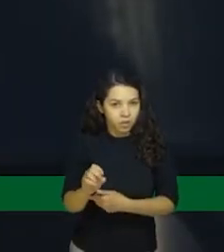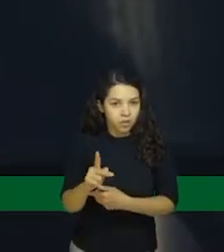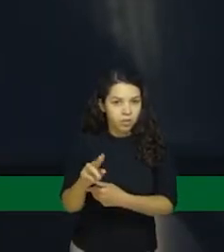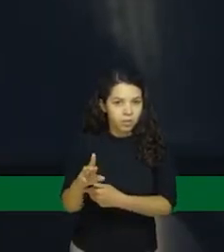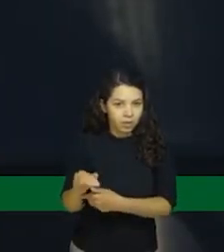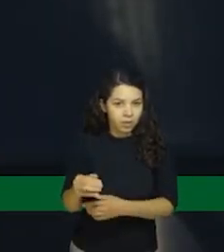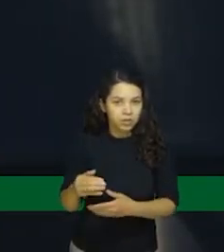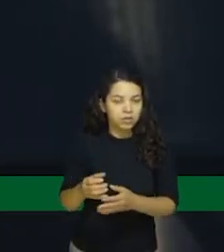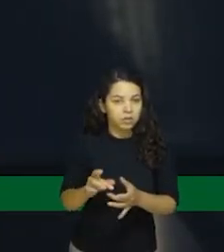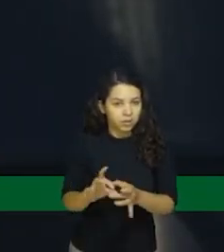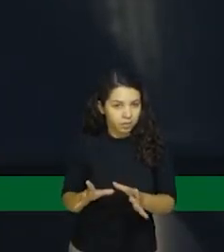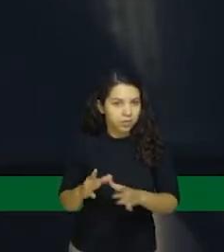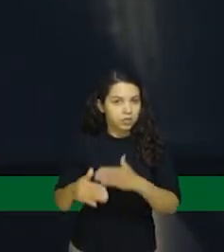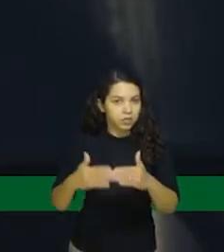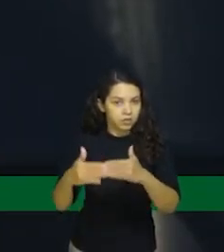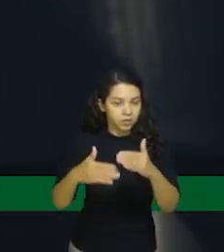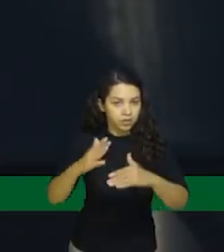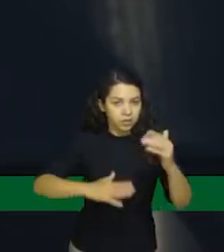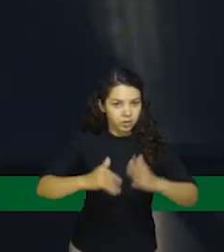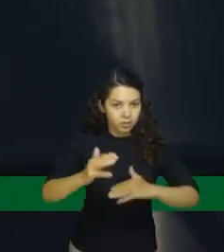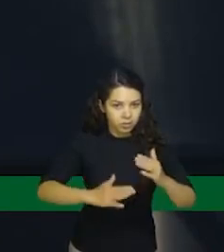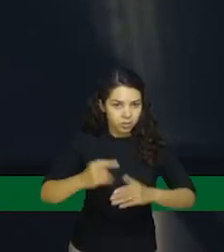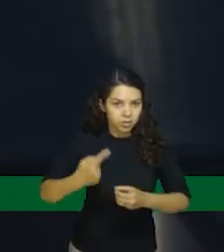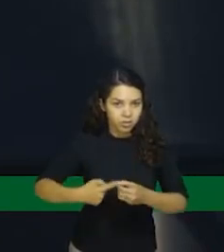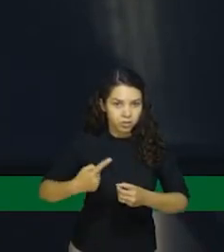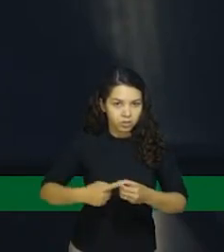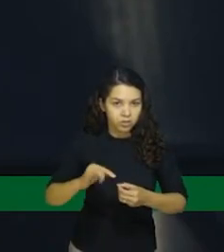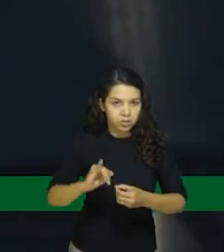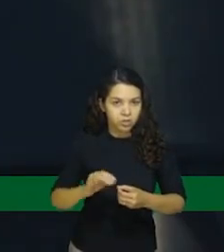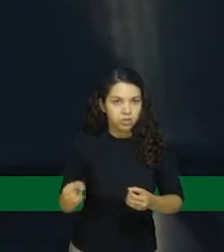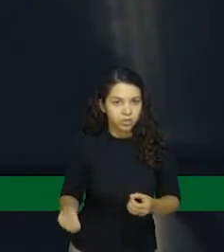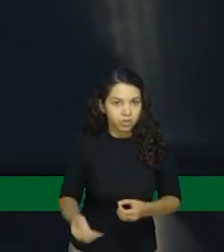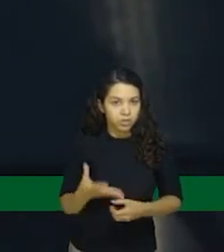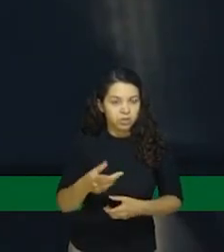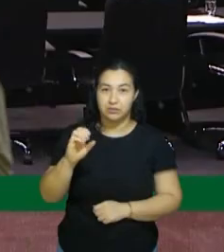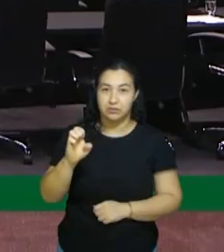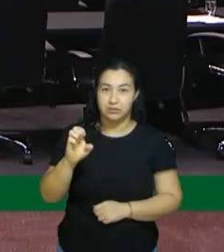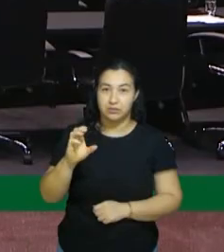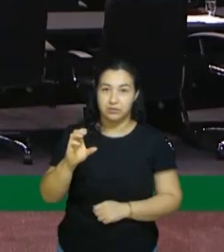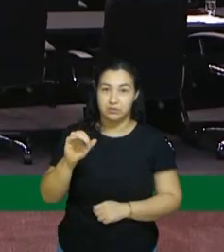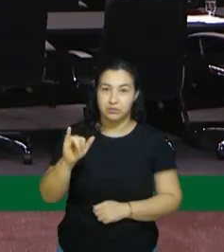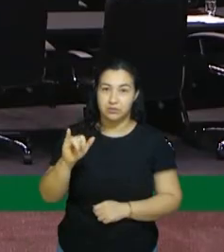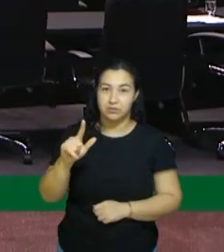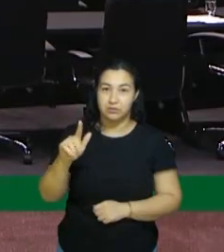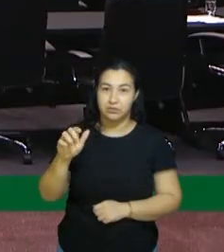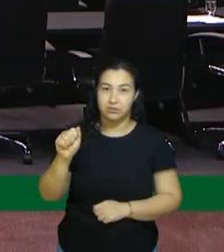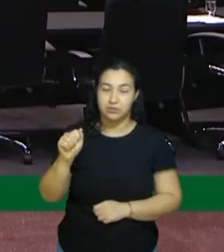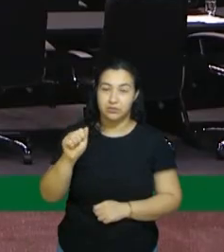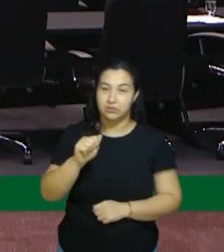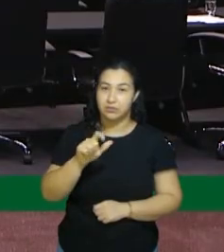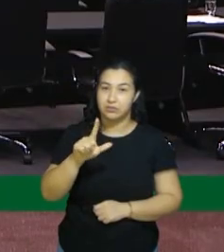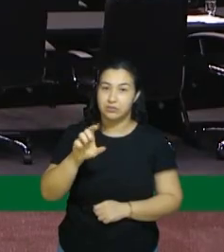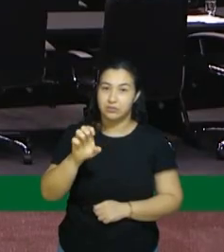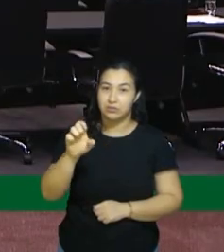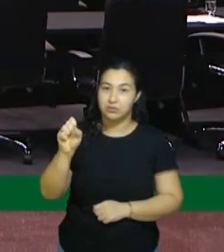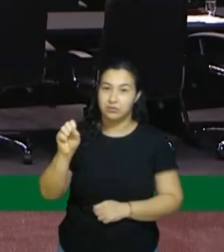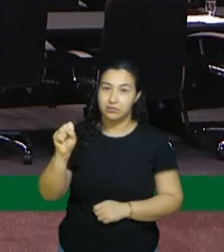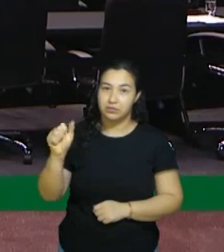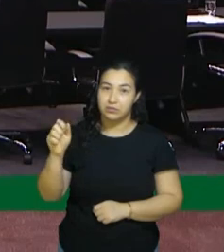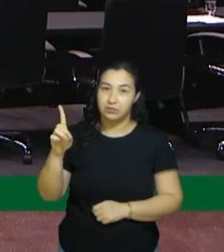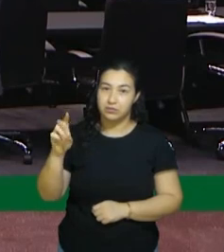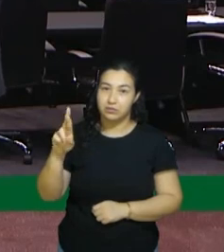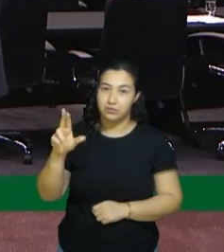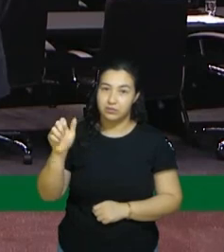Andrade discursou em nome do Parque de Inovação Órion. A fala do presidente do Instituto Órion foi voltada para a importância do